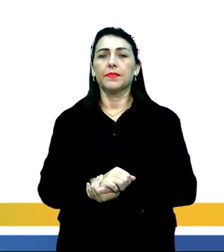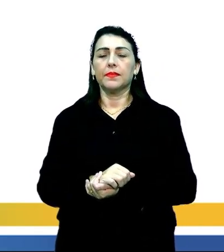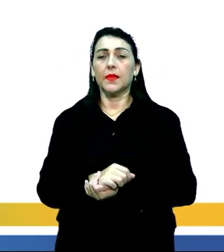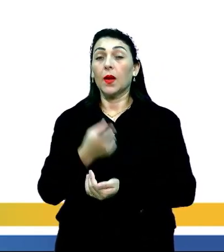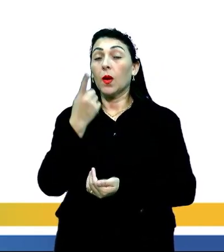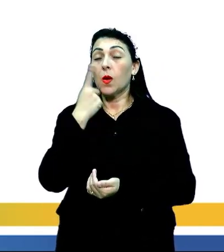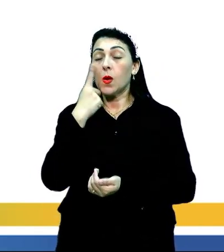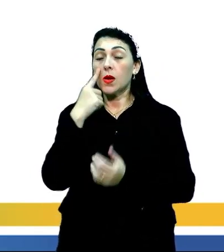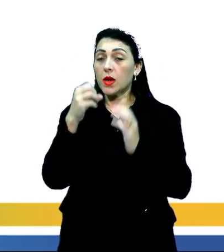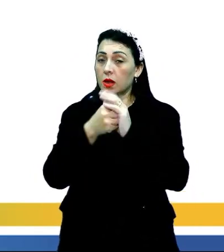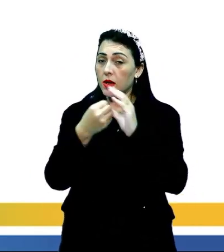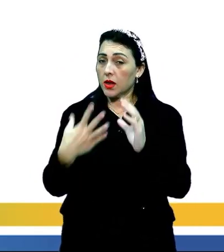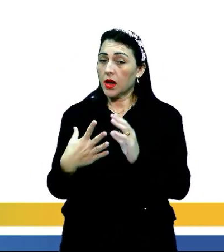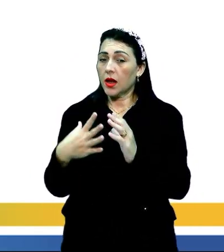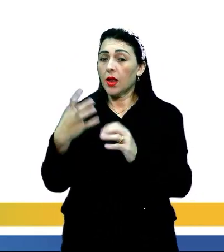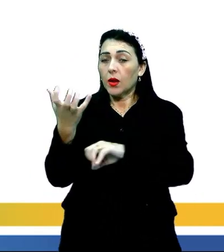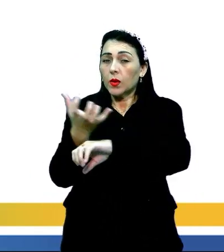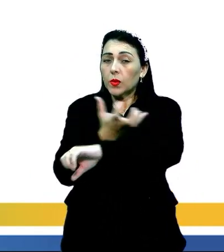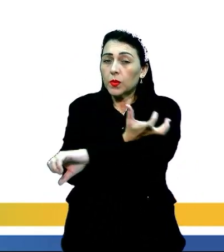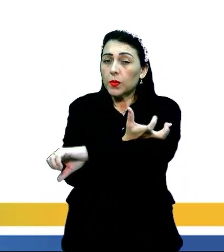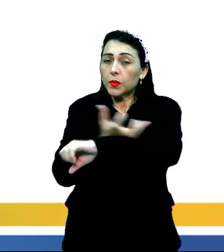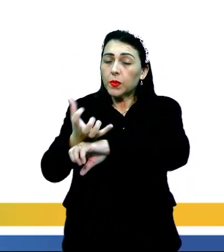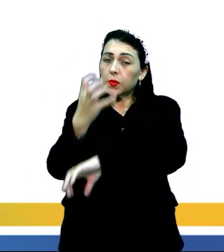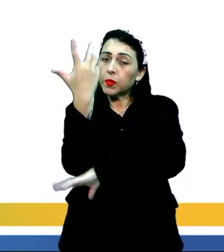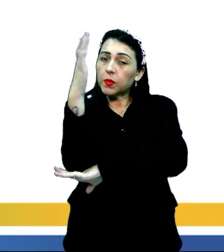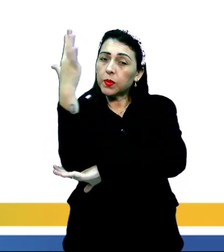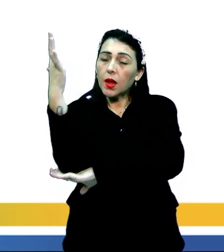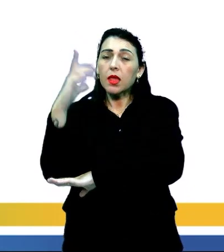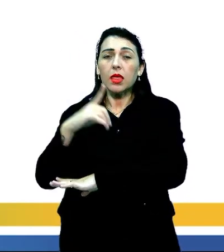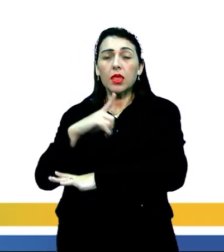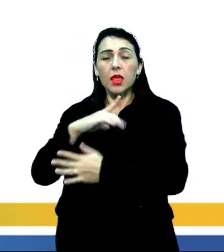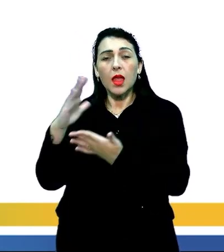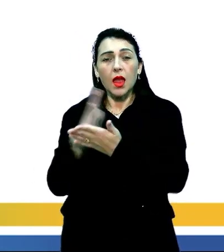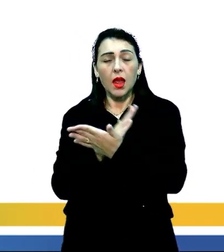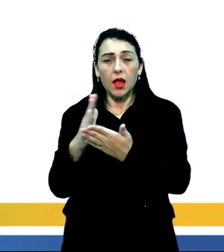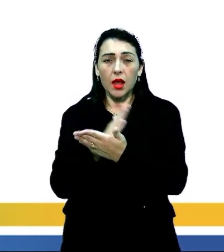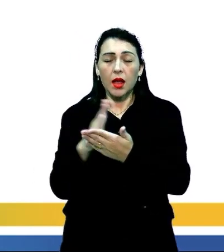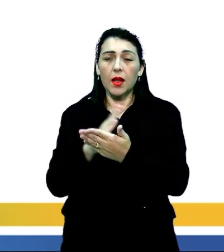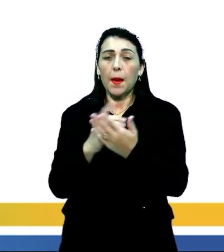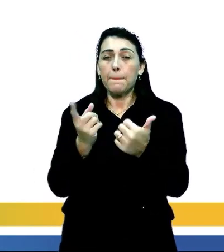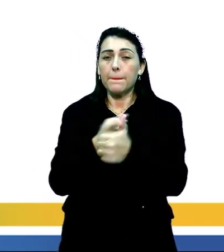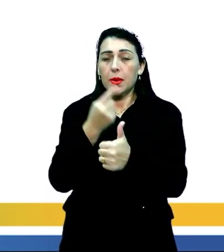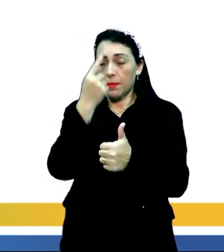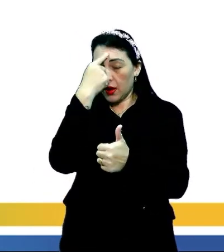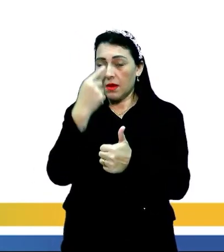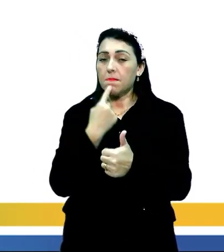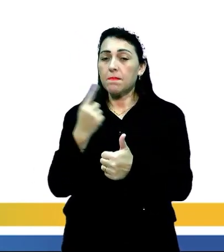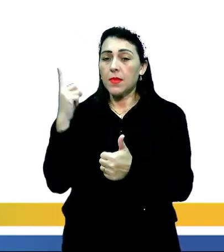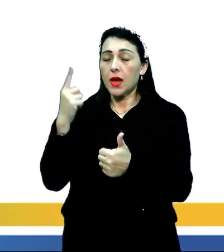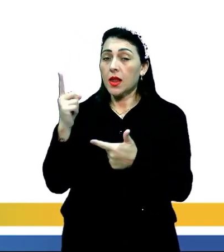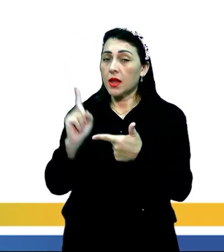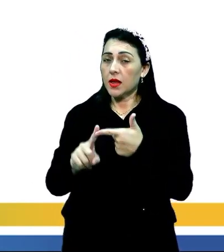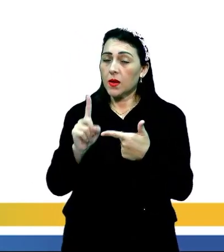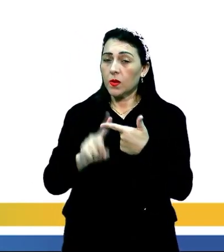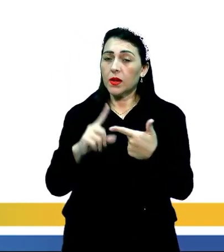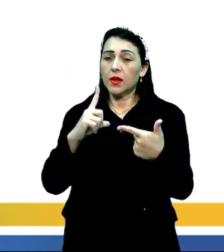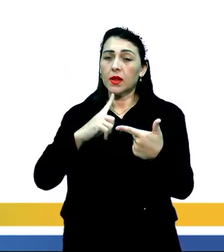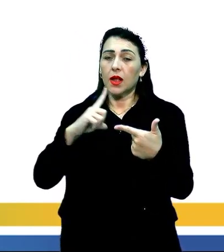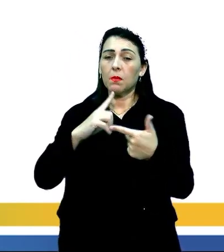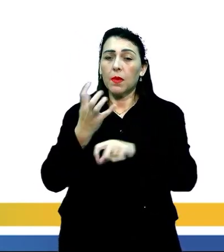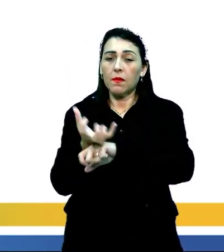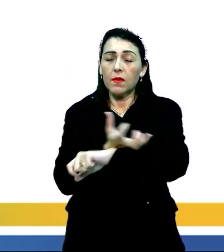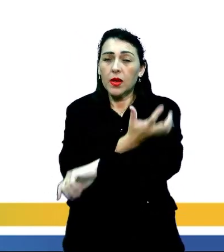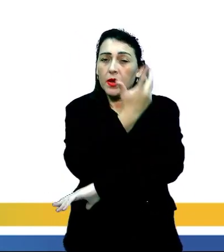Olha a característica da vegetação. A gente tem alguma, nessa primeira imagem, e na segunda a gente tem uma